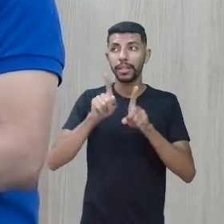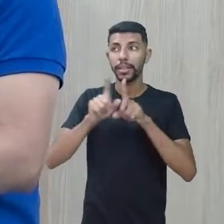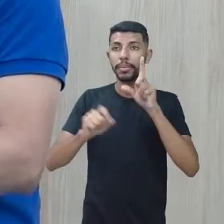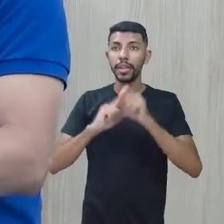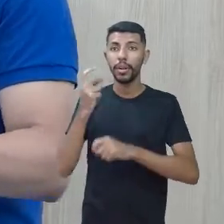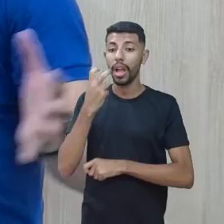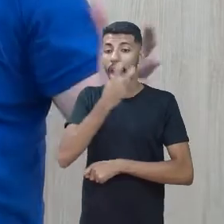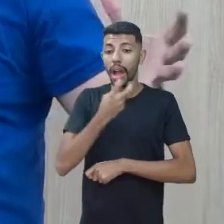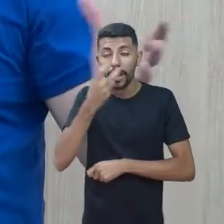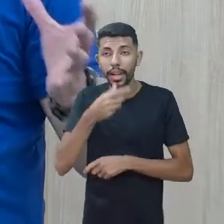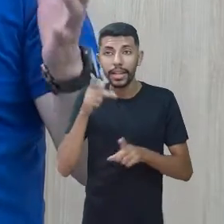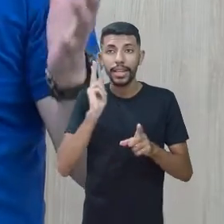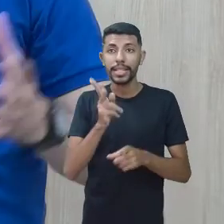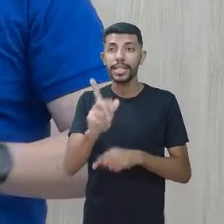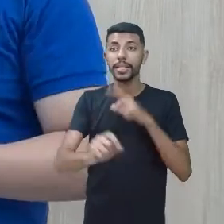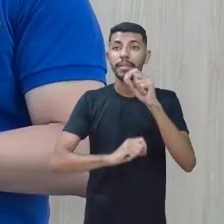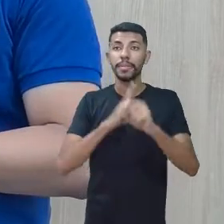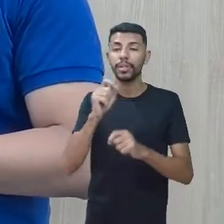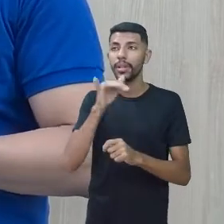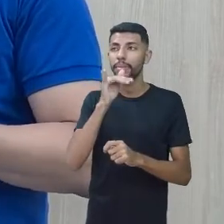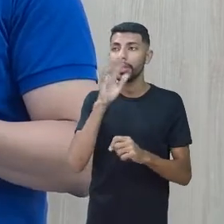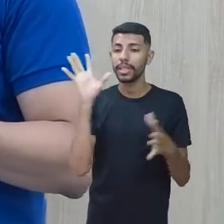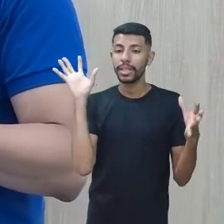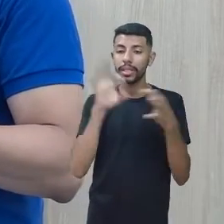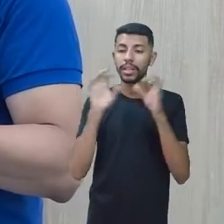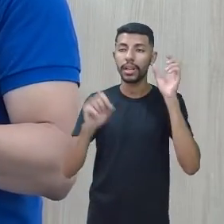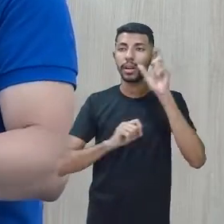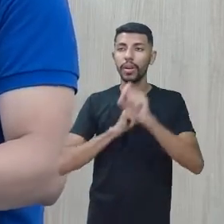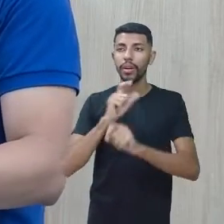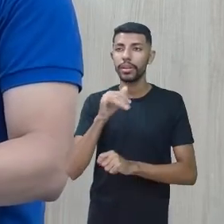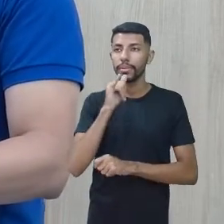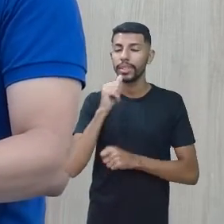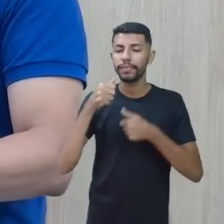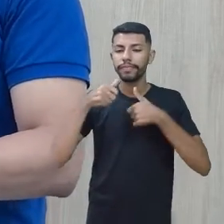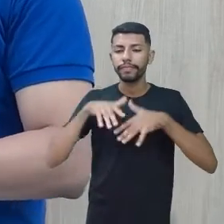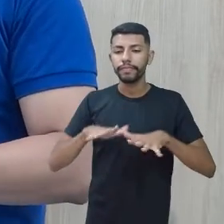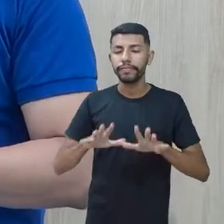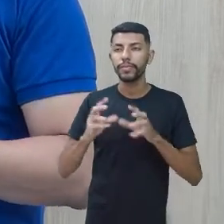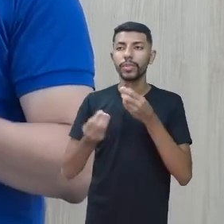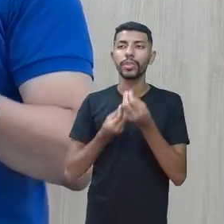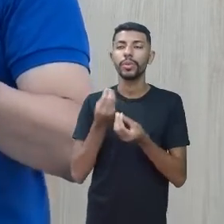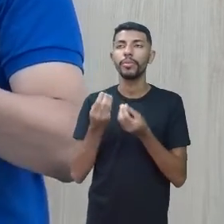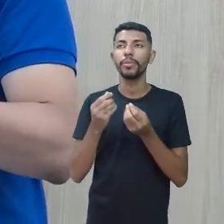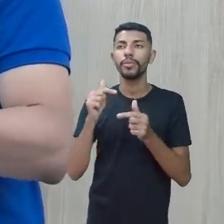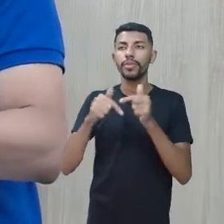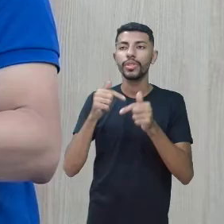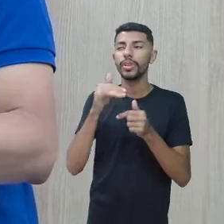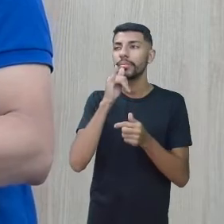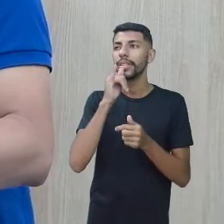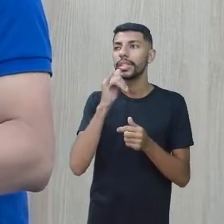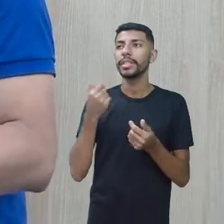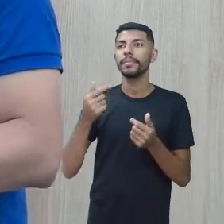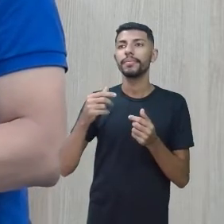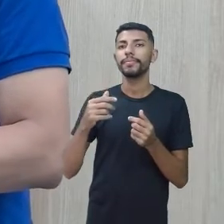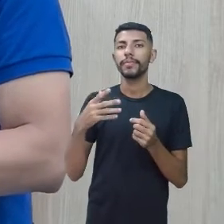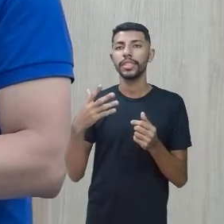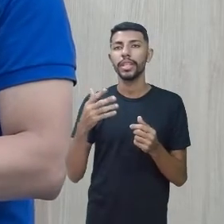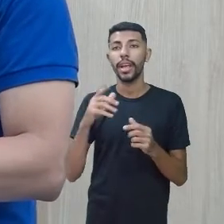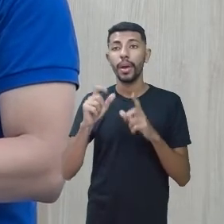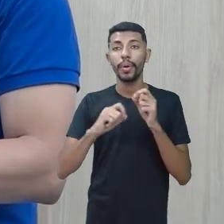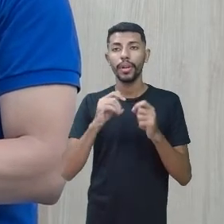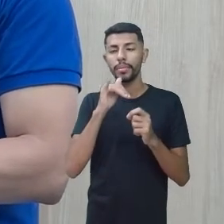oralidade é sempre compactar. A natureza funciona através da lei do menor